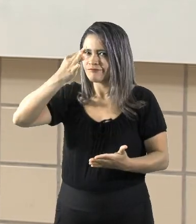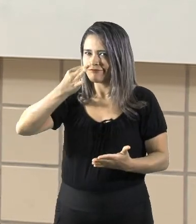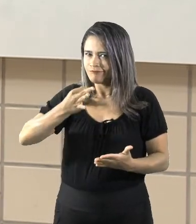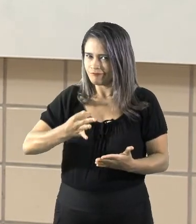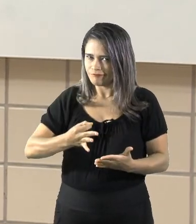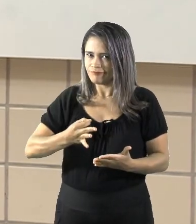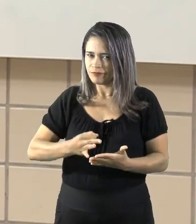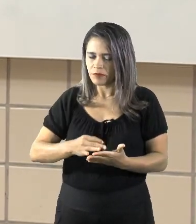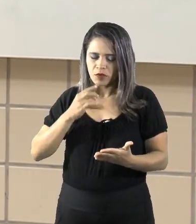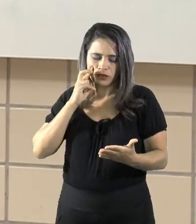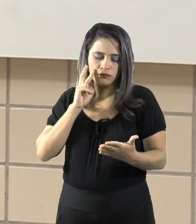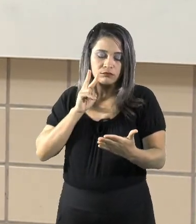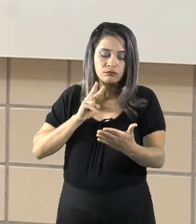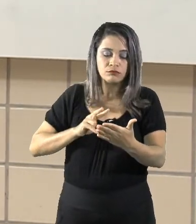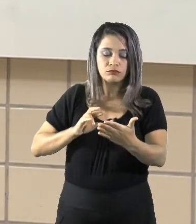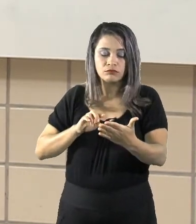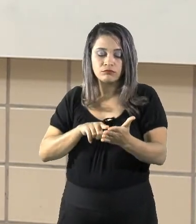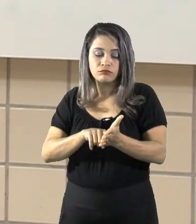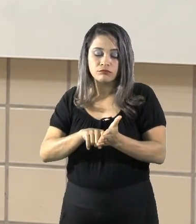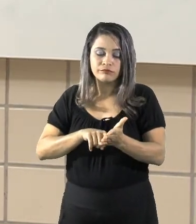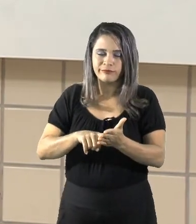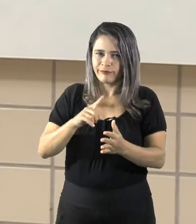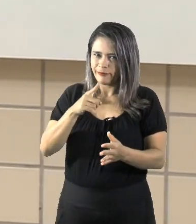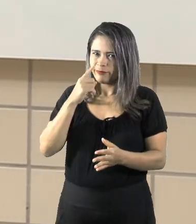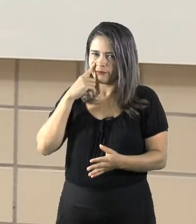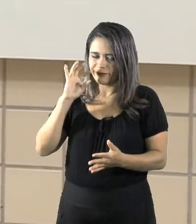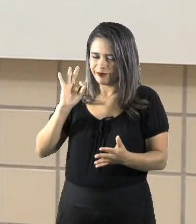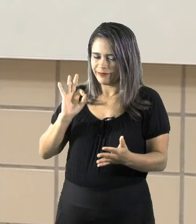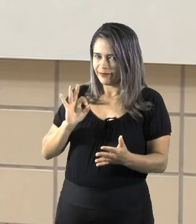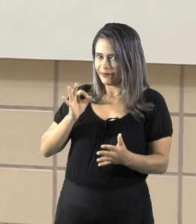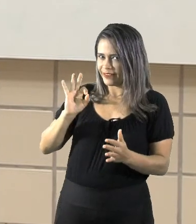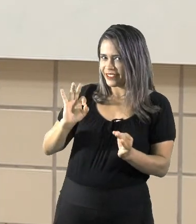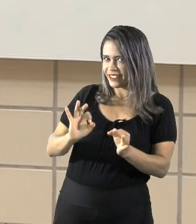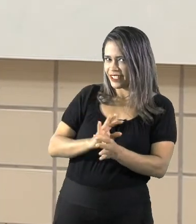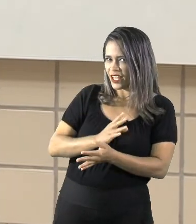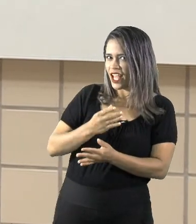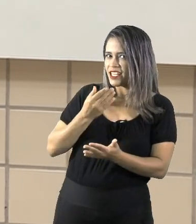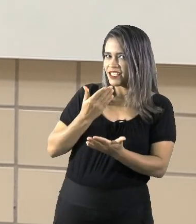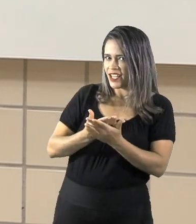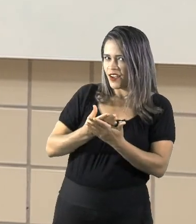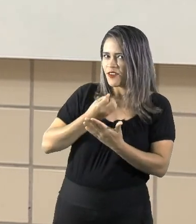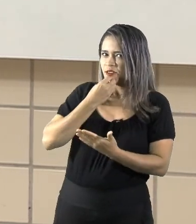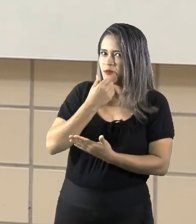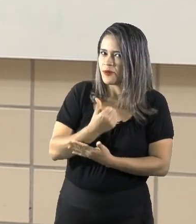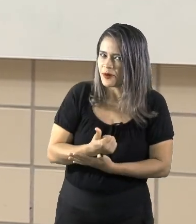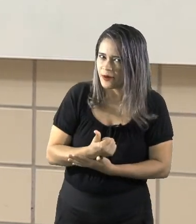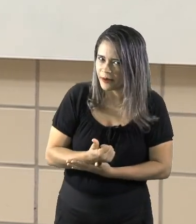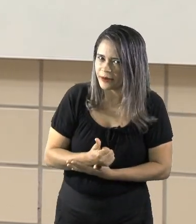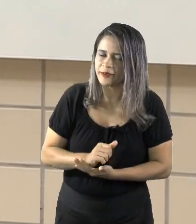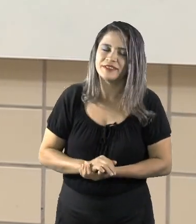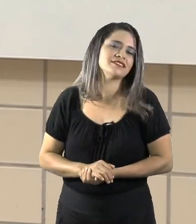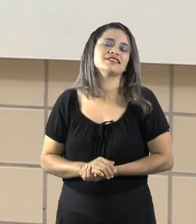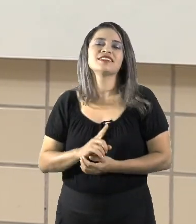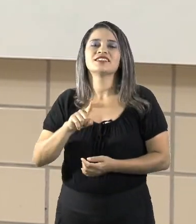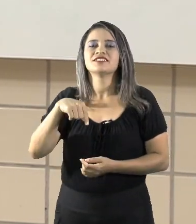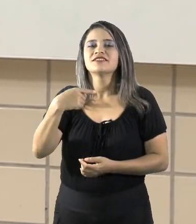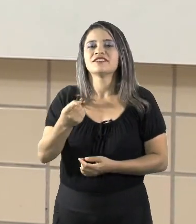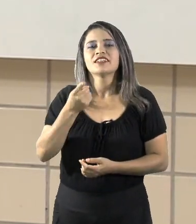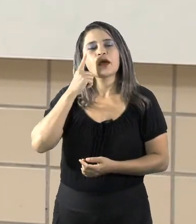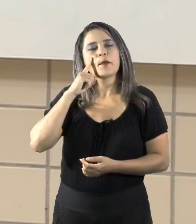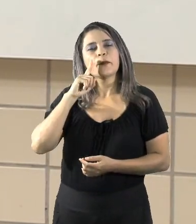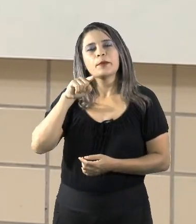poder estar olhando e vendo se vocês acertaram, se a hora foi joia, ok? Então, gente, nós nos vemos na próxima aula.